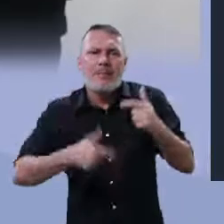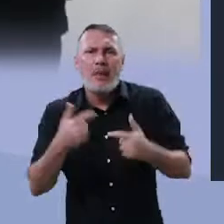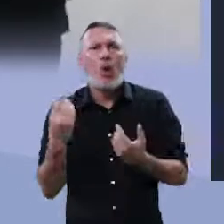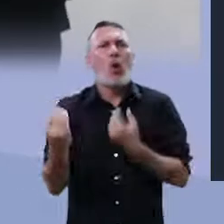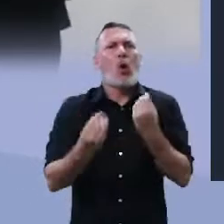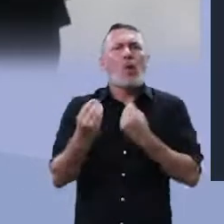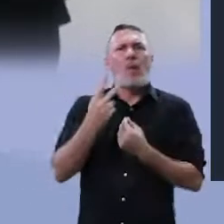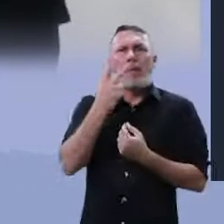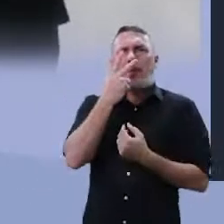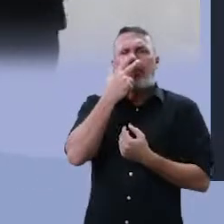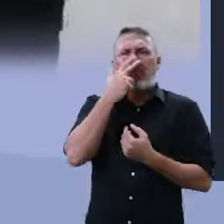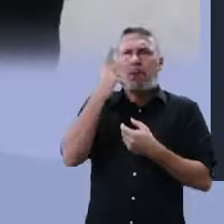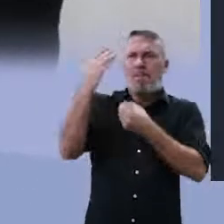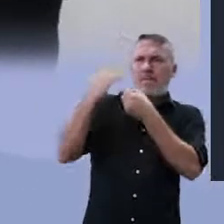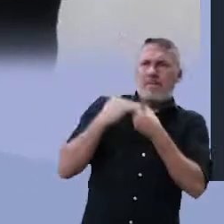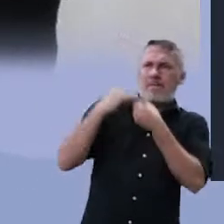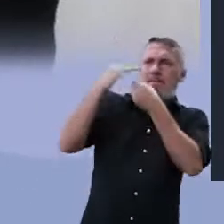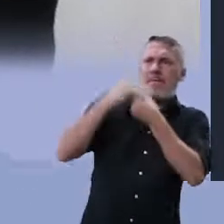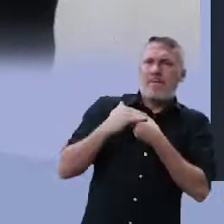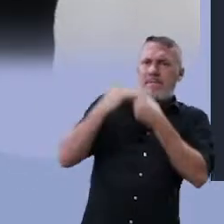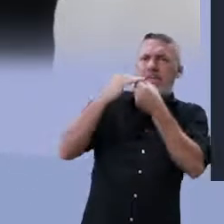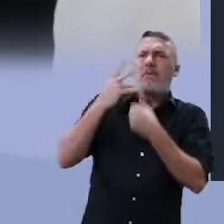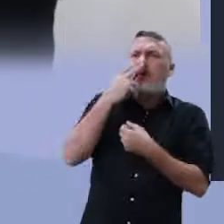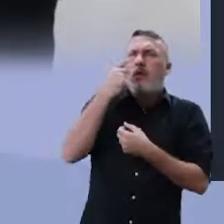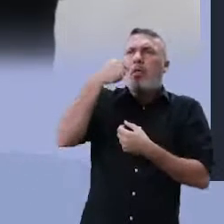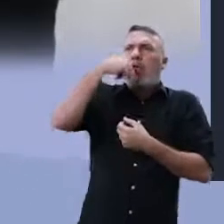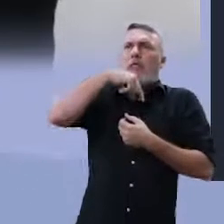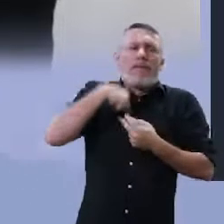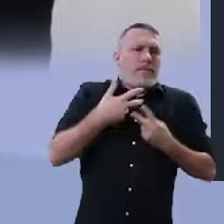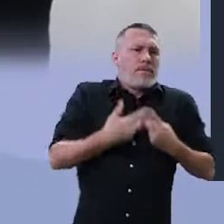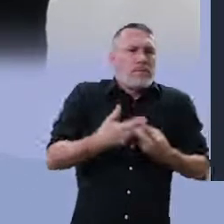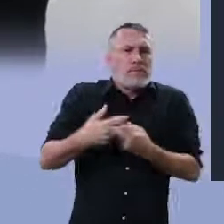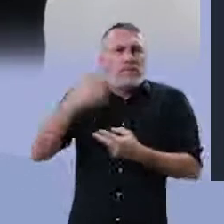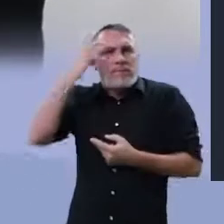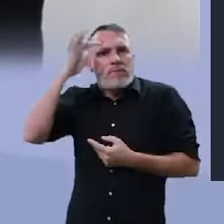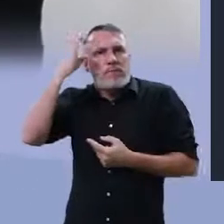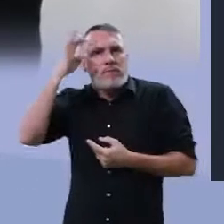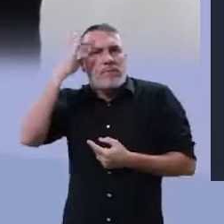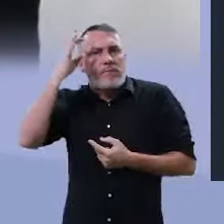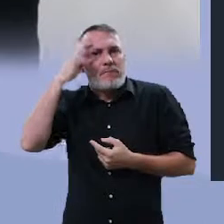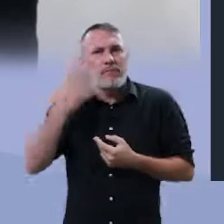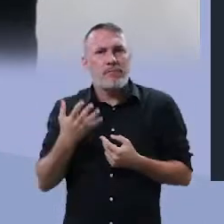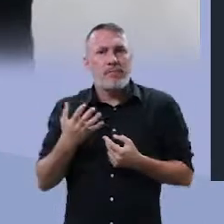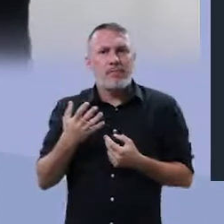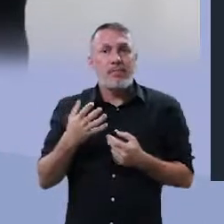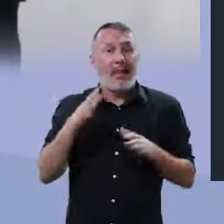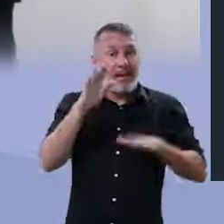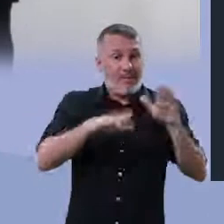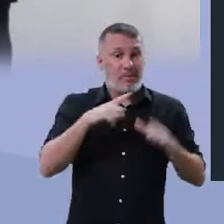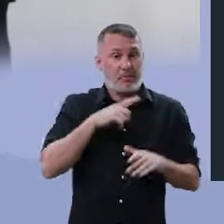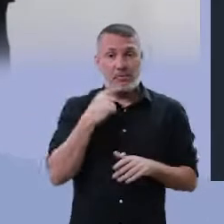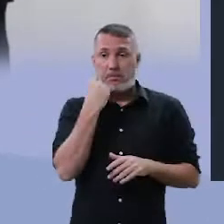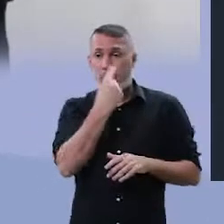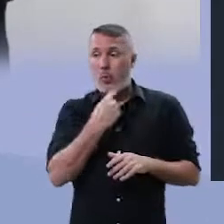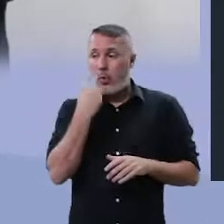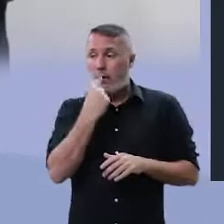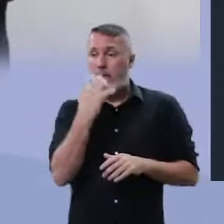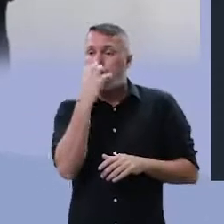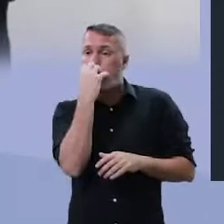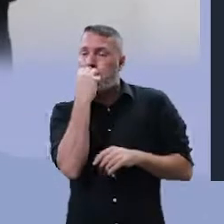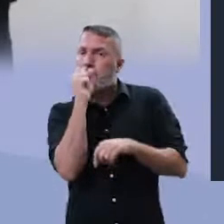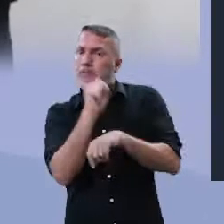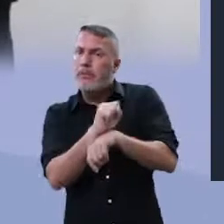é colocado na minha boca para que eu engula ou eu degluto naturalmente. Mesmo calada a boca,